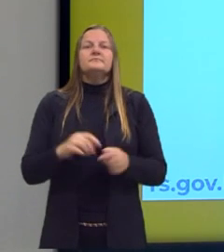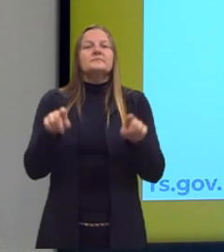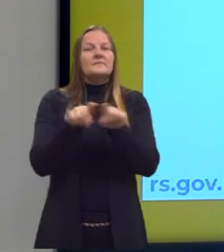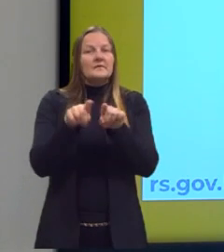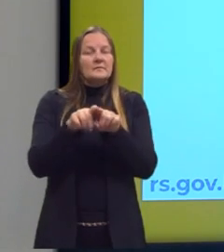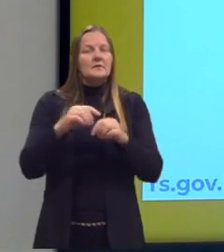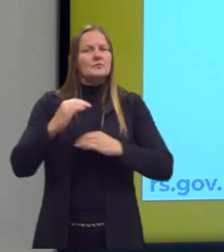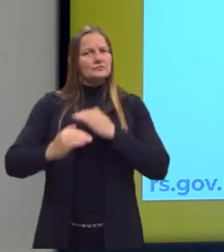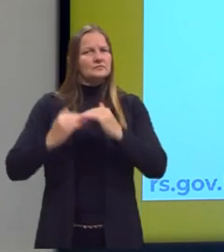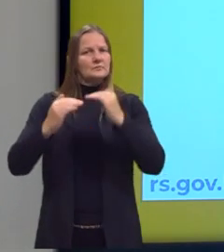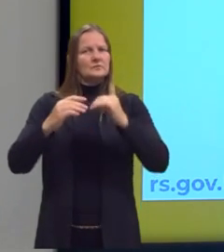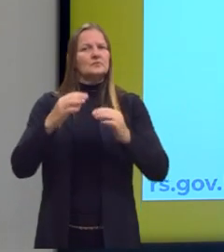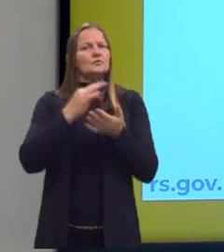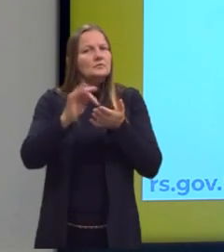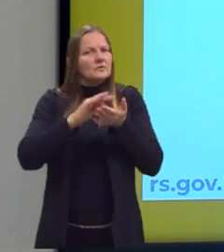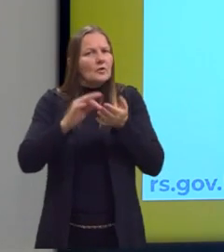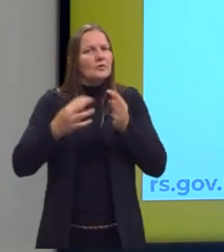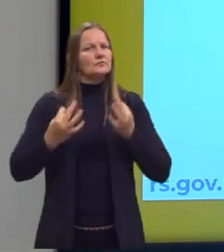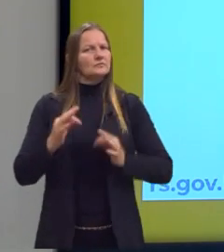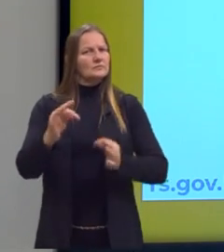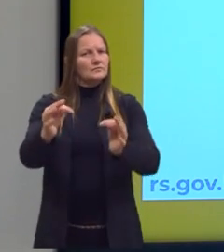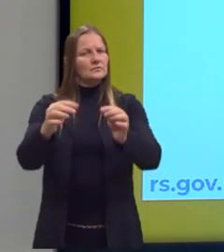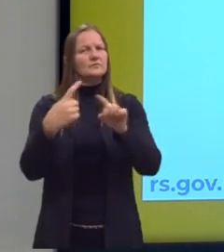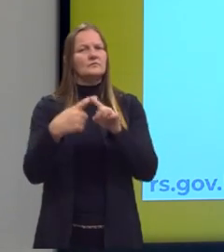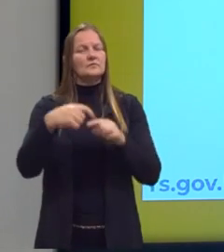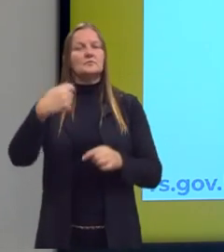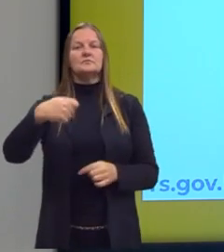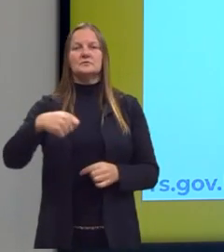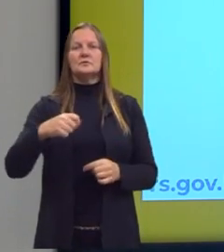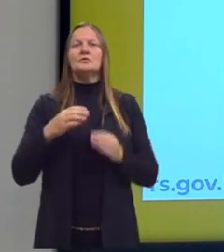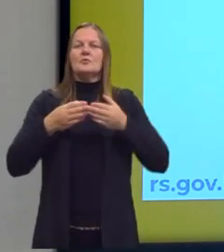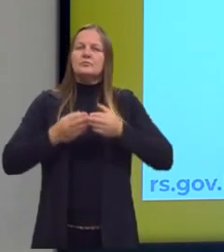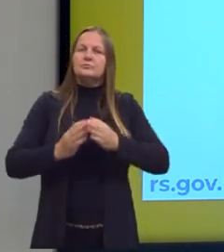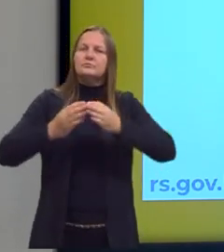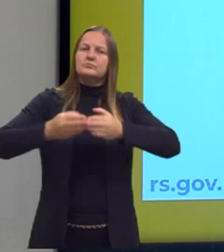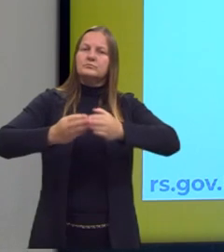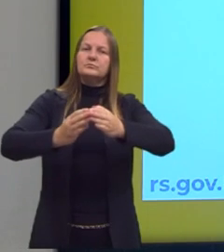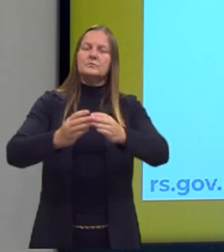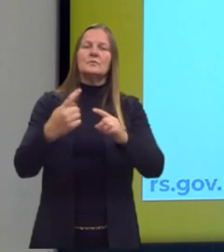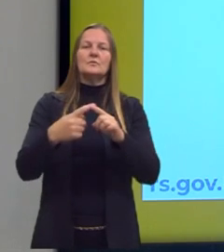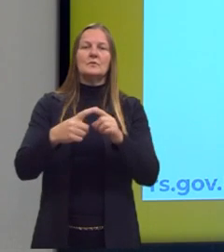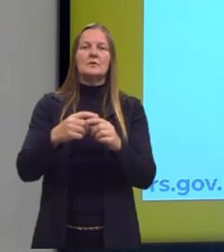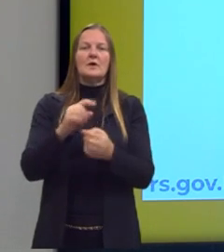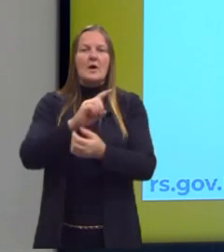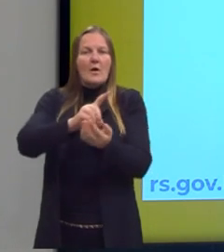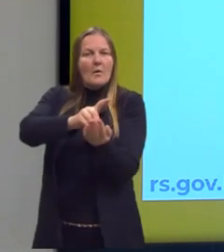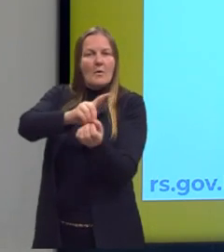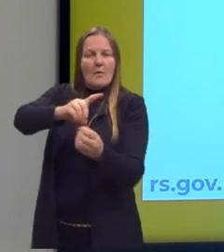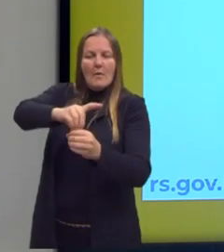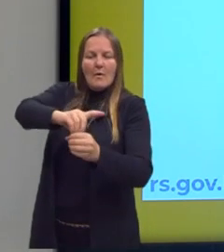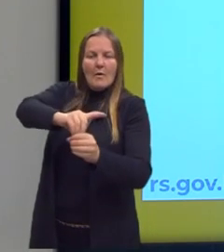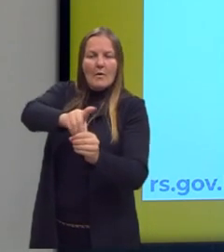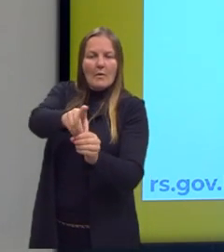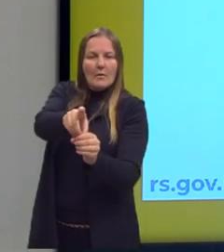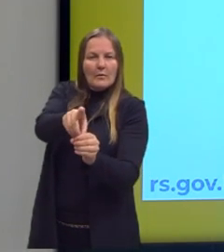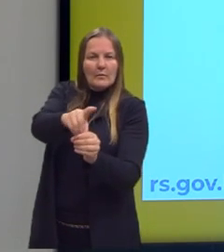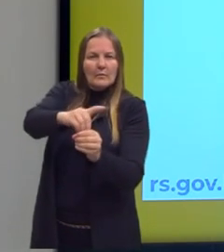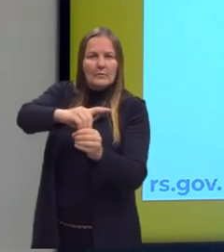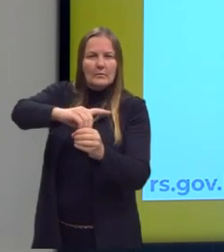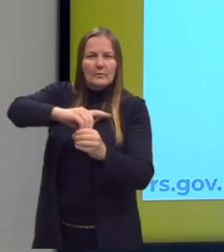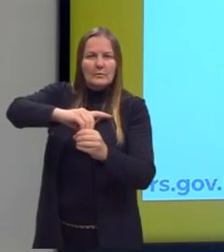todo um desenvolvimento teórico e tecnológico que foi necessário para as navegações, como a bússola e a caravela.